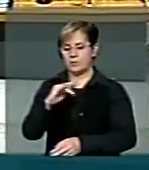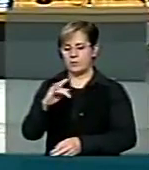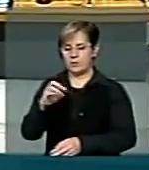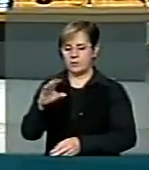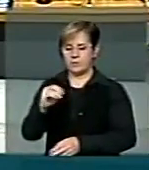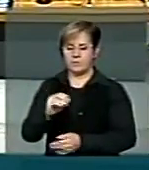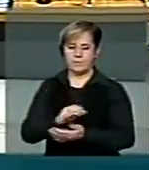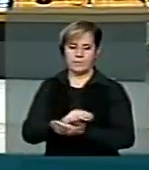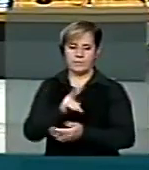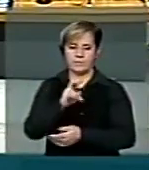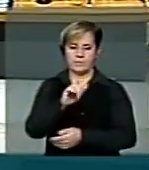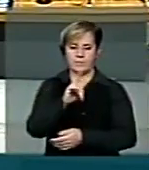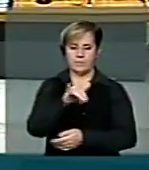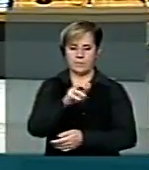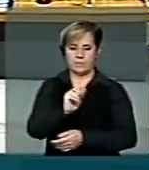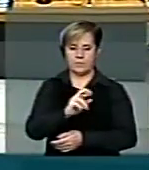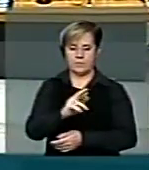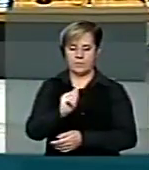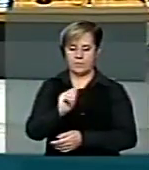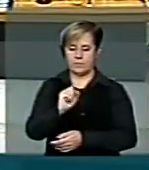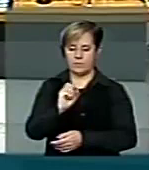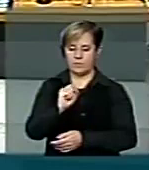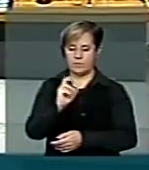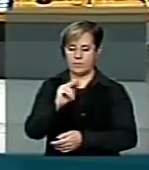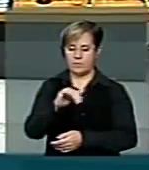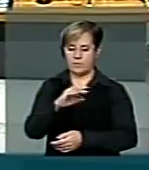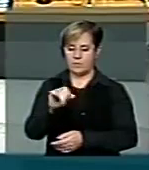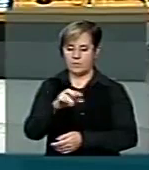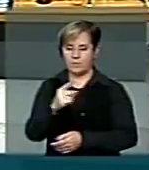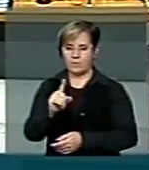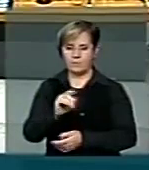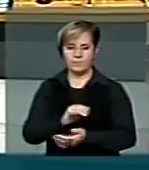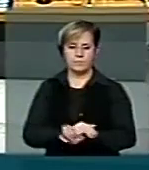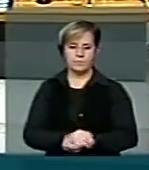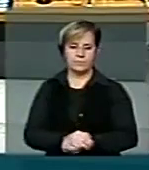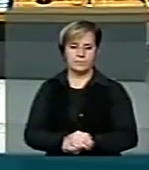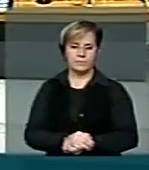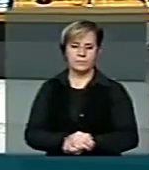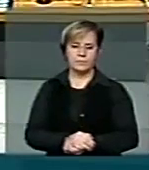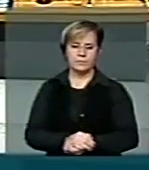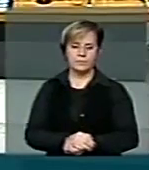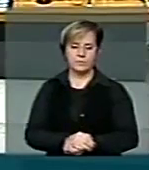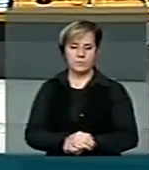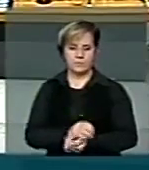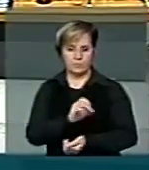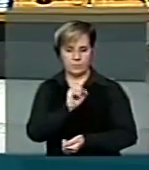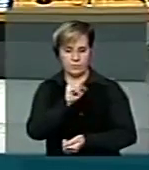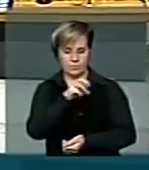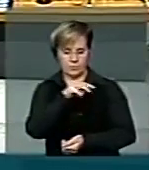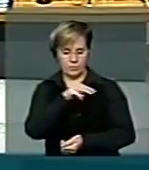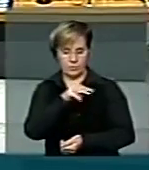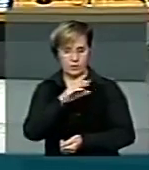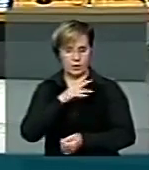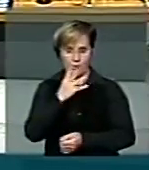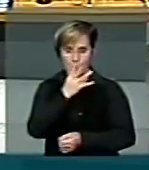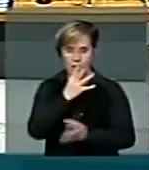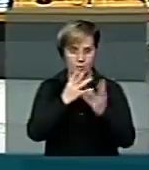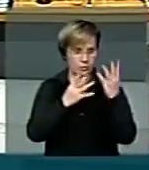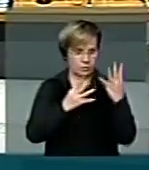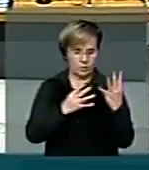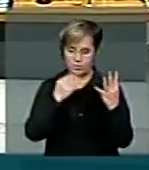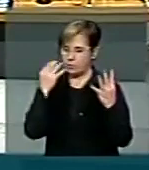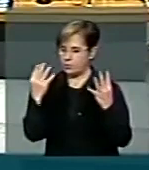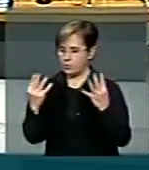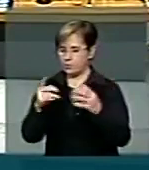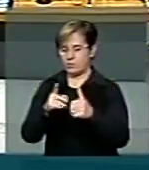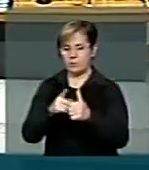Valmira Assunção. São oito minutos, quatro para cada um. Primeiro,